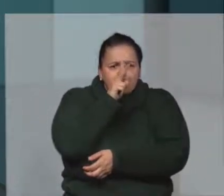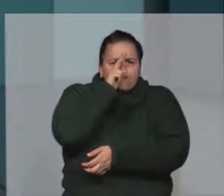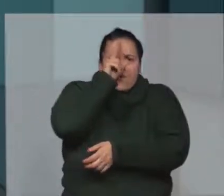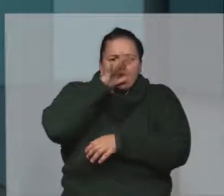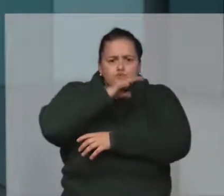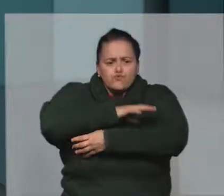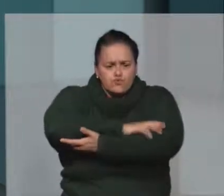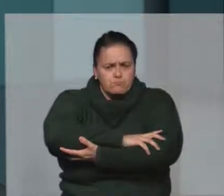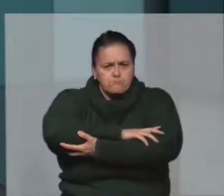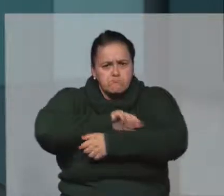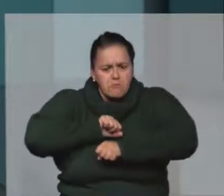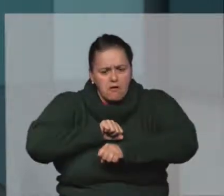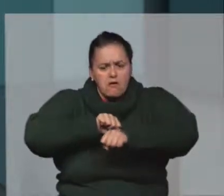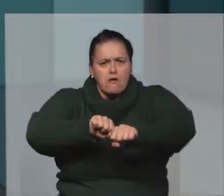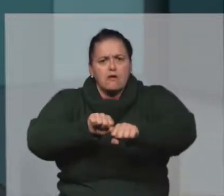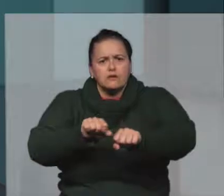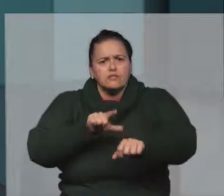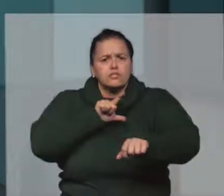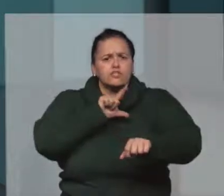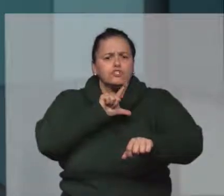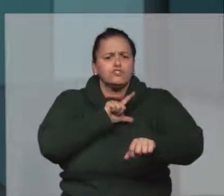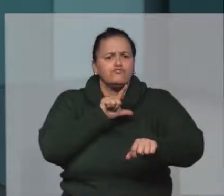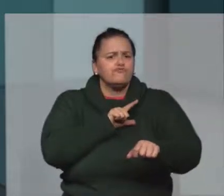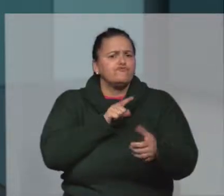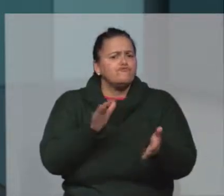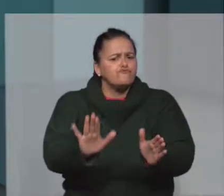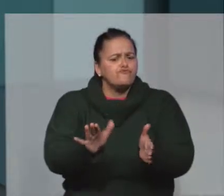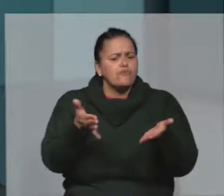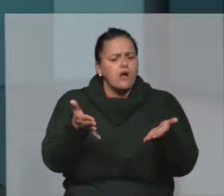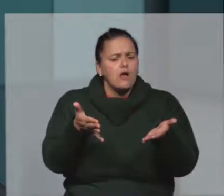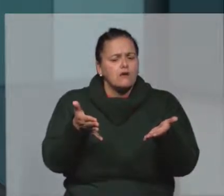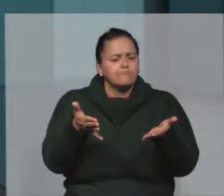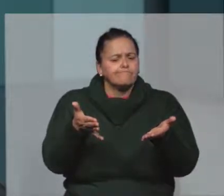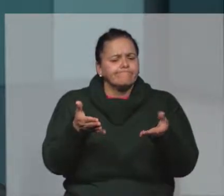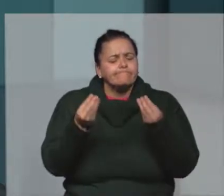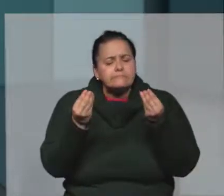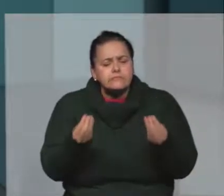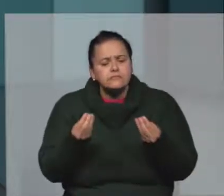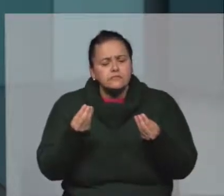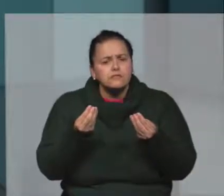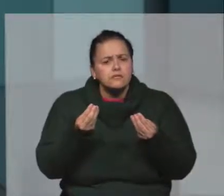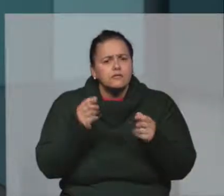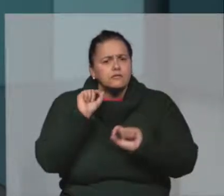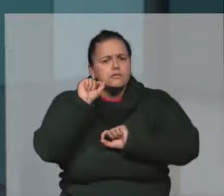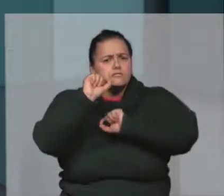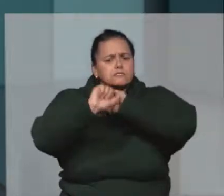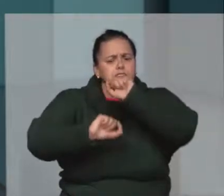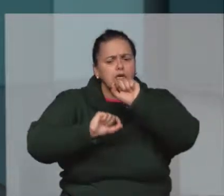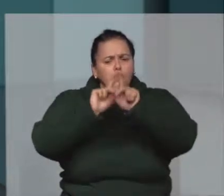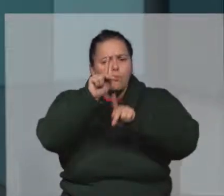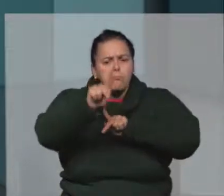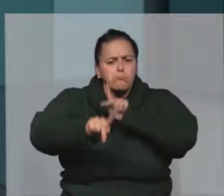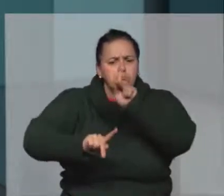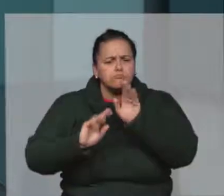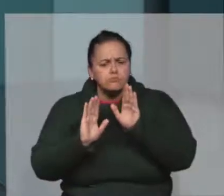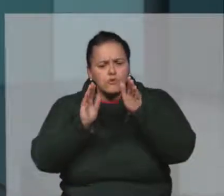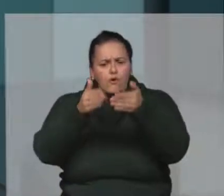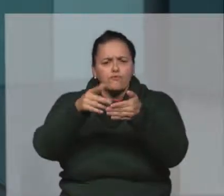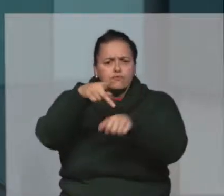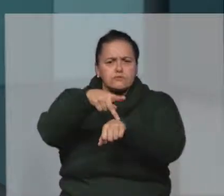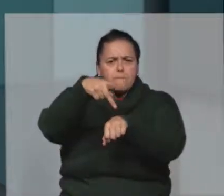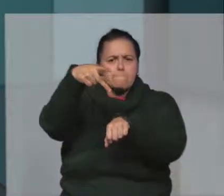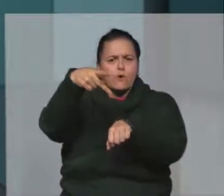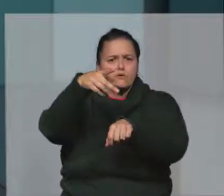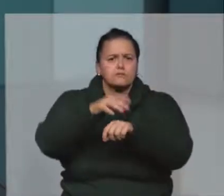muito forte de mercado. Na medida que tiveram, que vocês tiveram, que na determinação de quem é o público alvo